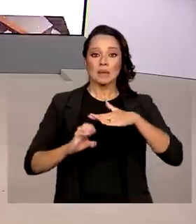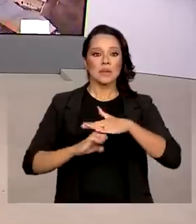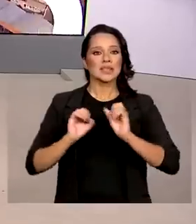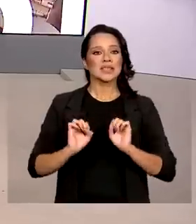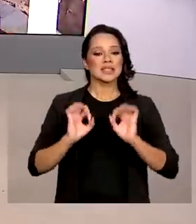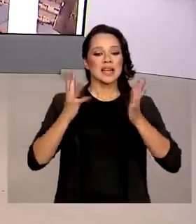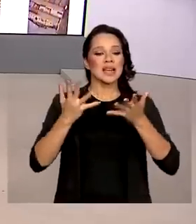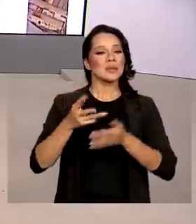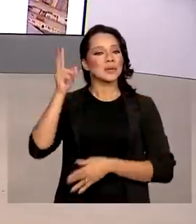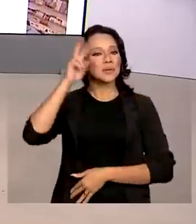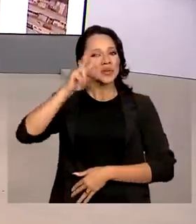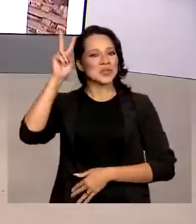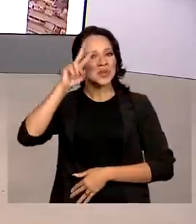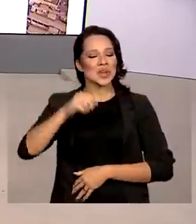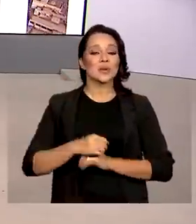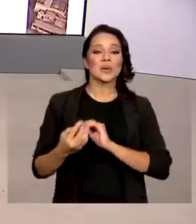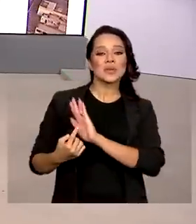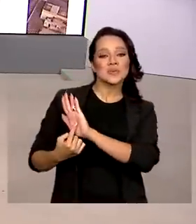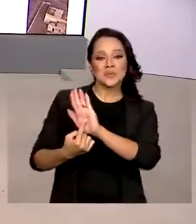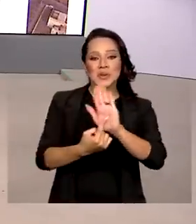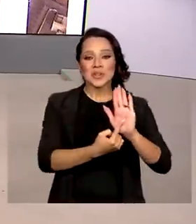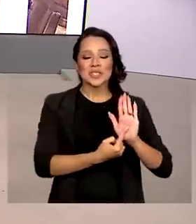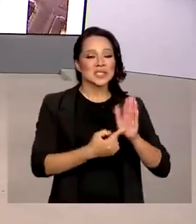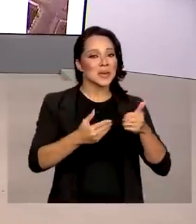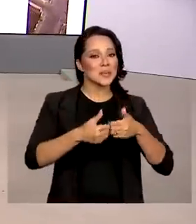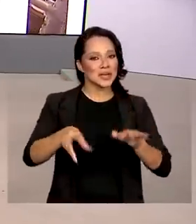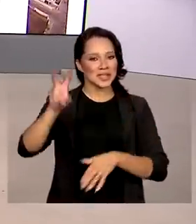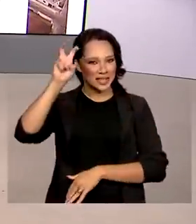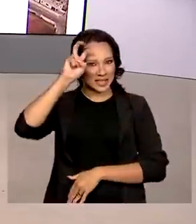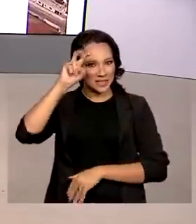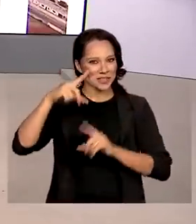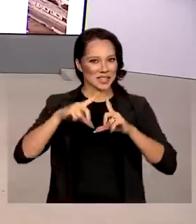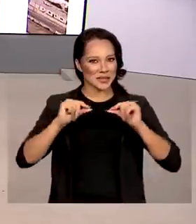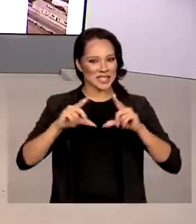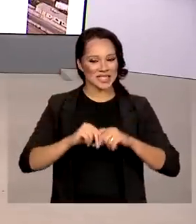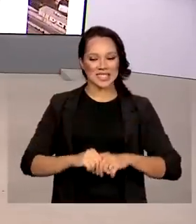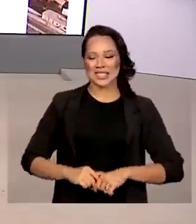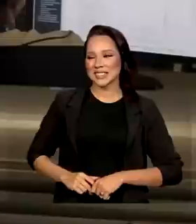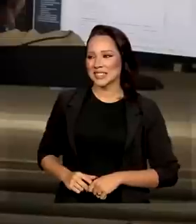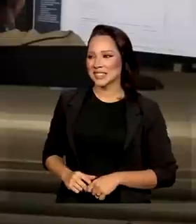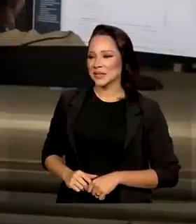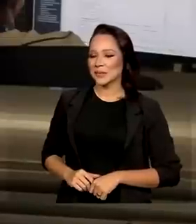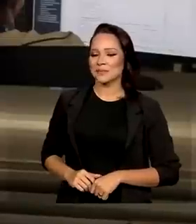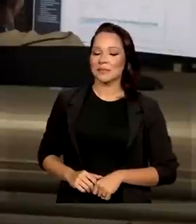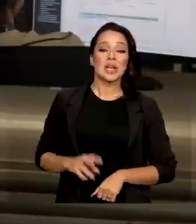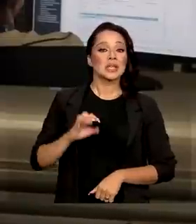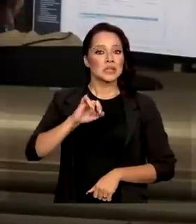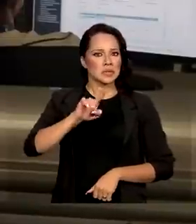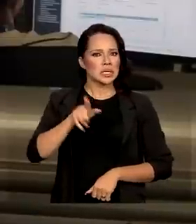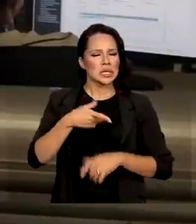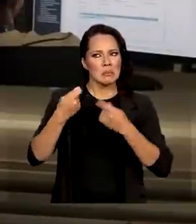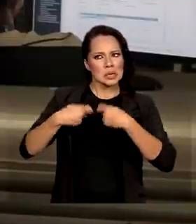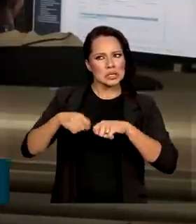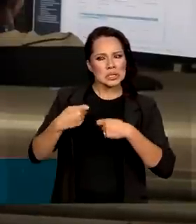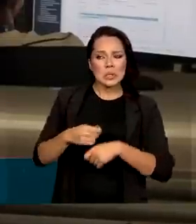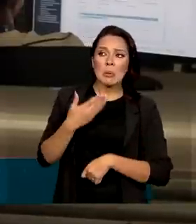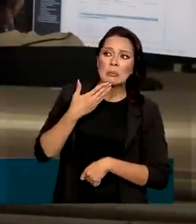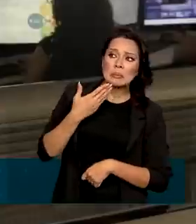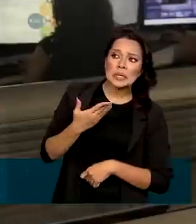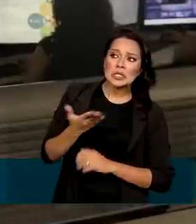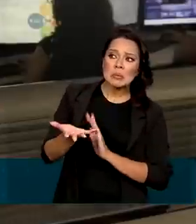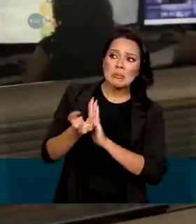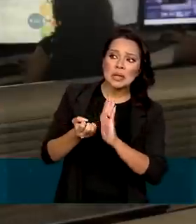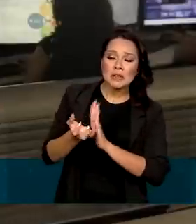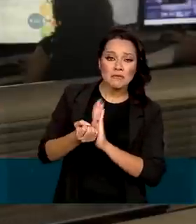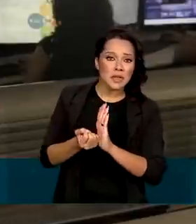celebra sua história com uma exposição aberta nesta quinta-feira em Brasília. Se você já precisou solicitar